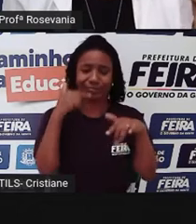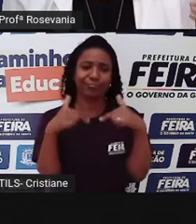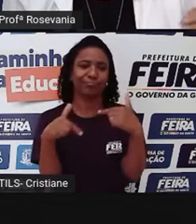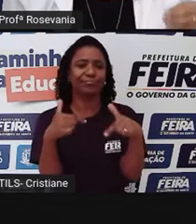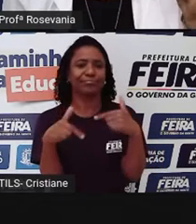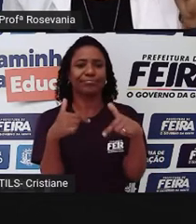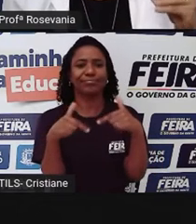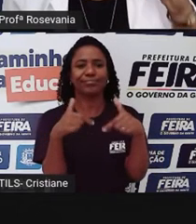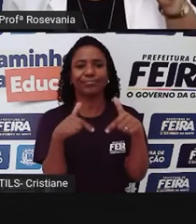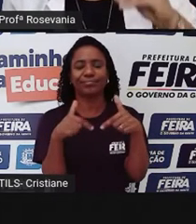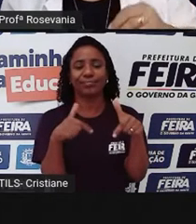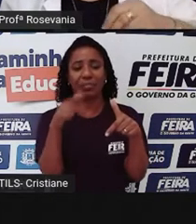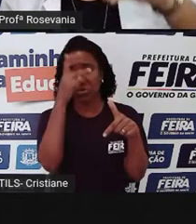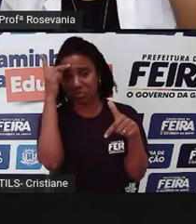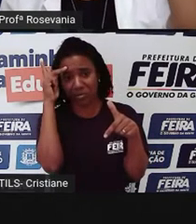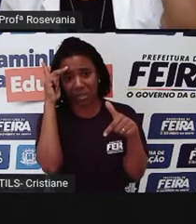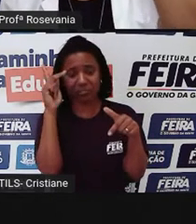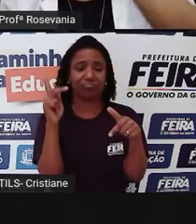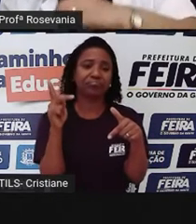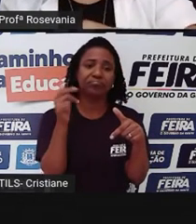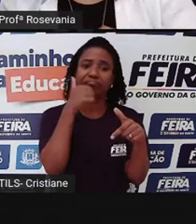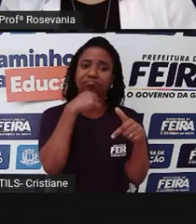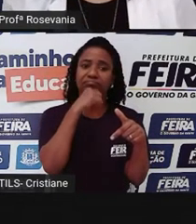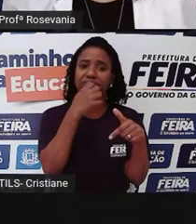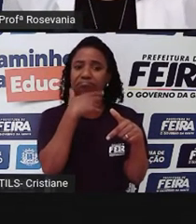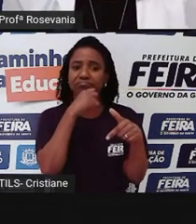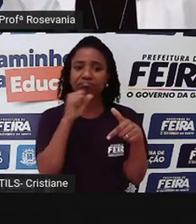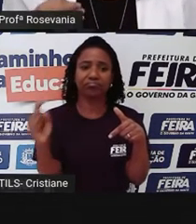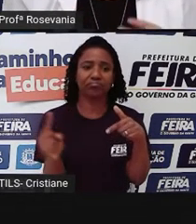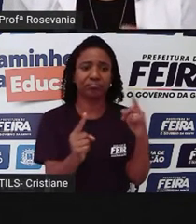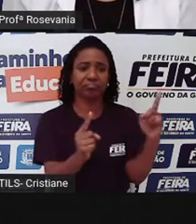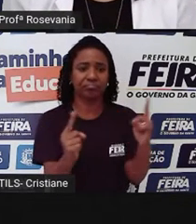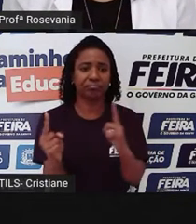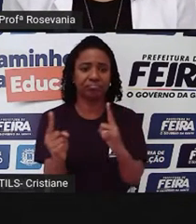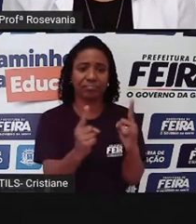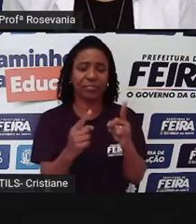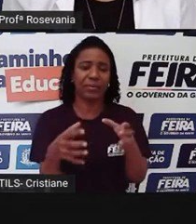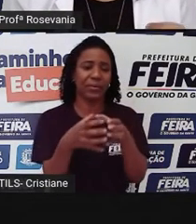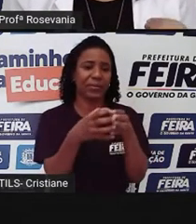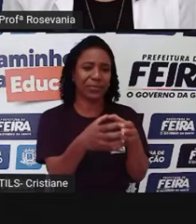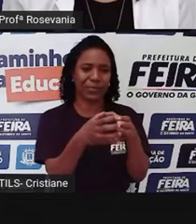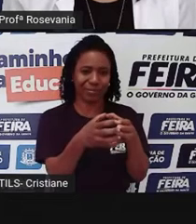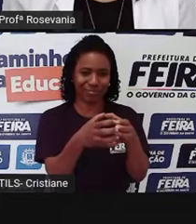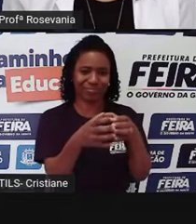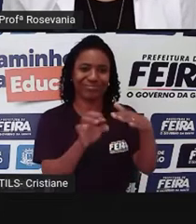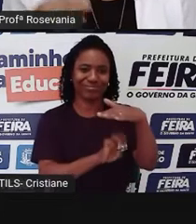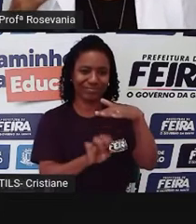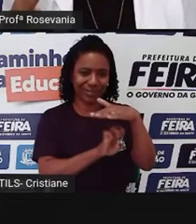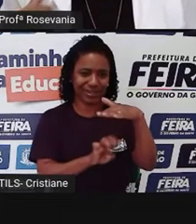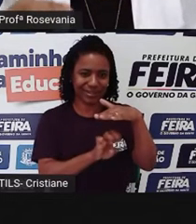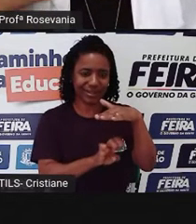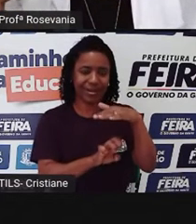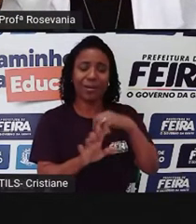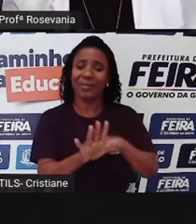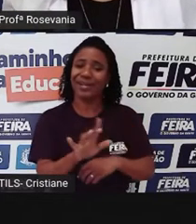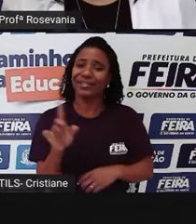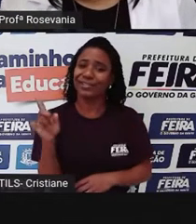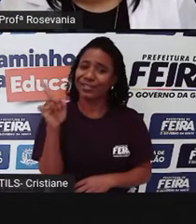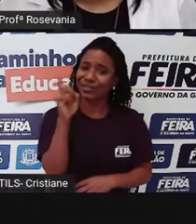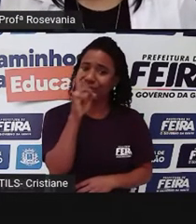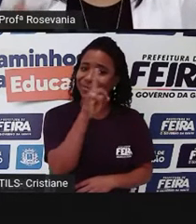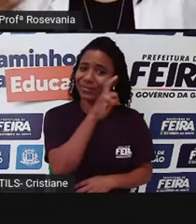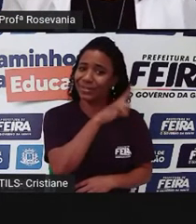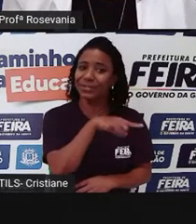vezes, integrantes da própria família, vão compor isso. Um grande desafio é você manter essa